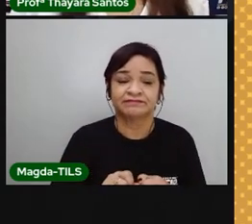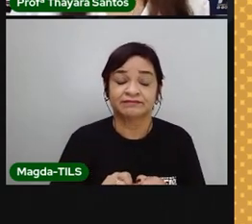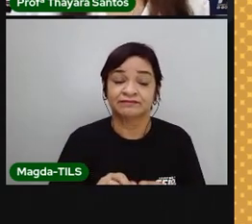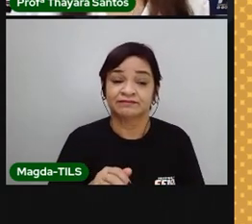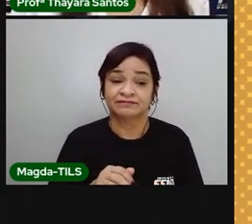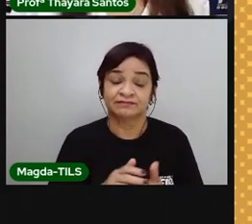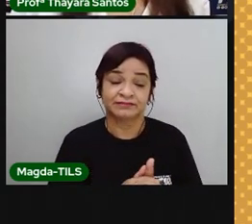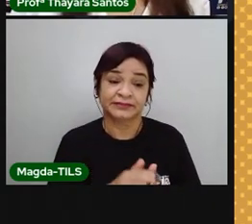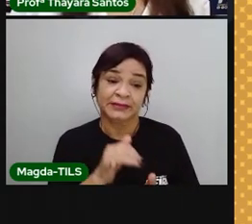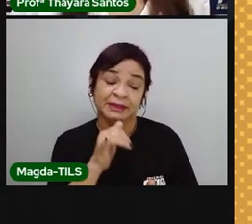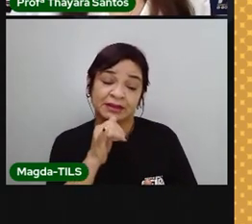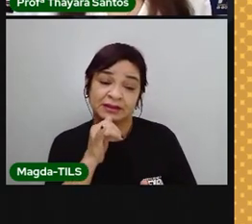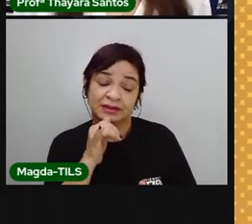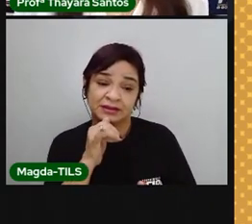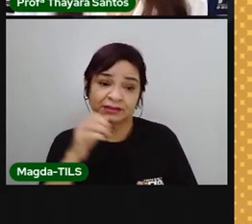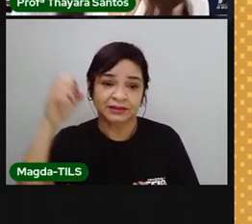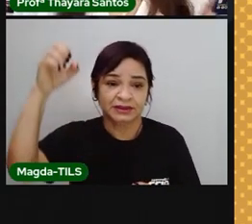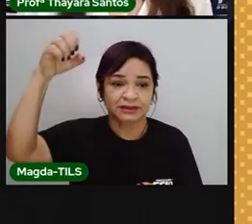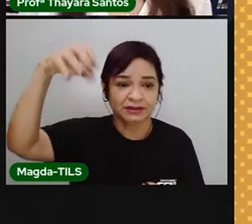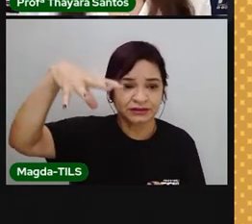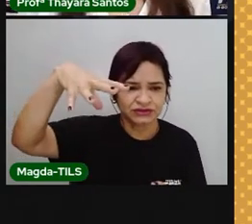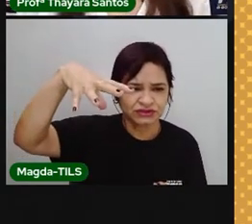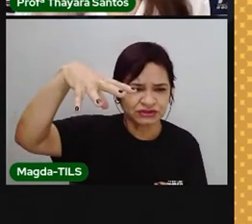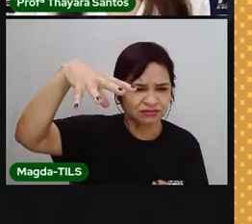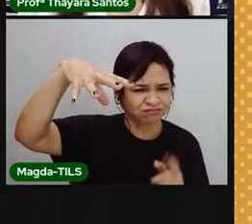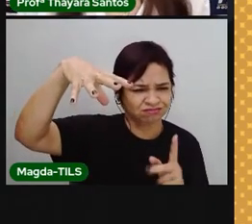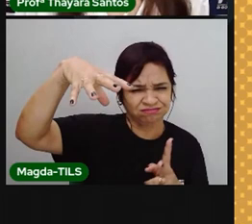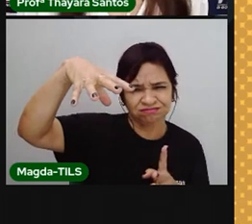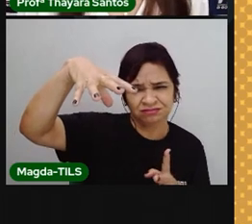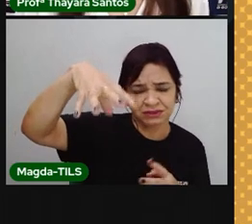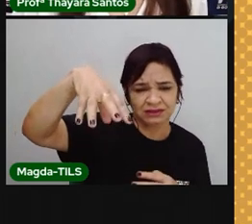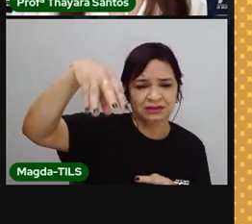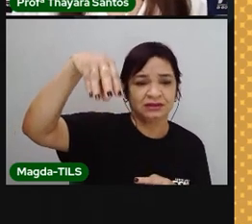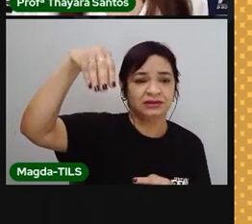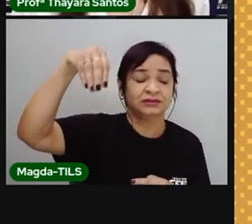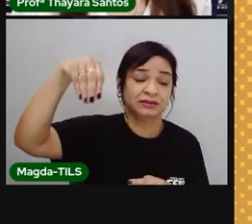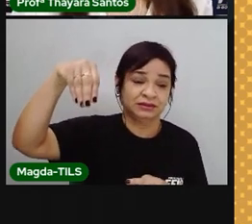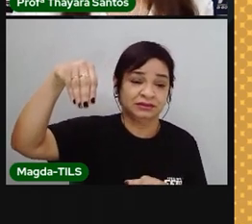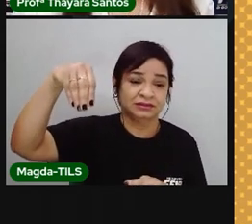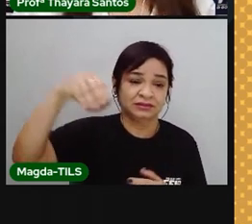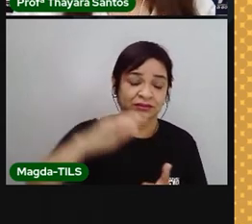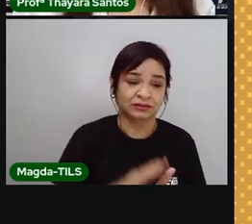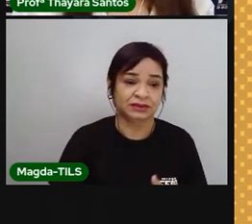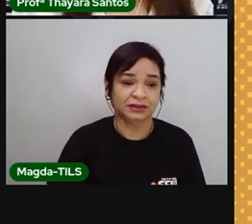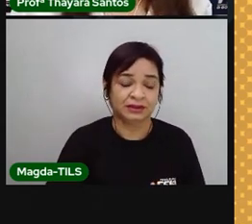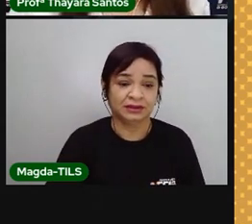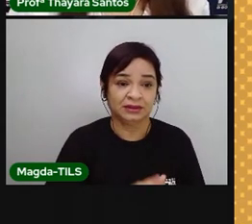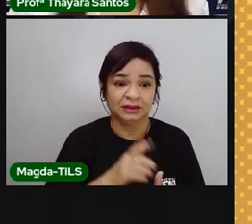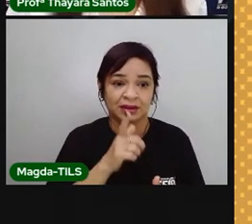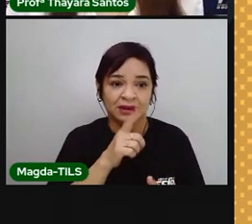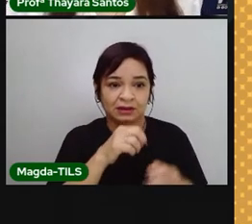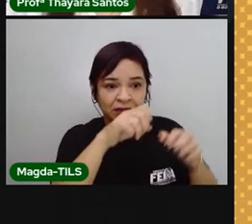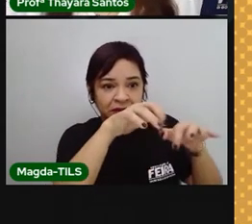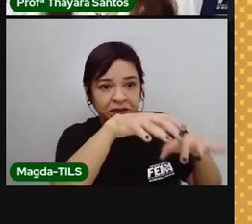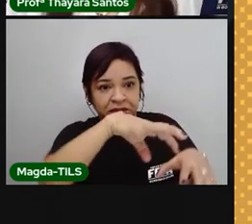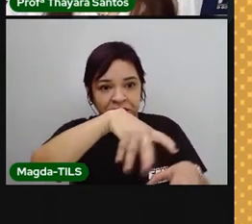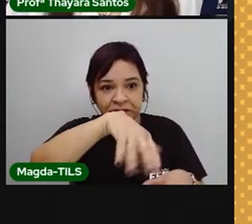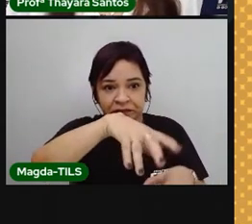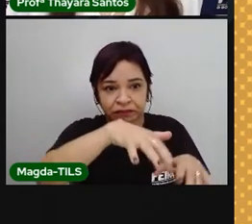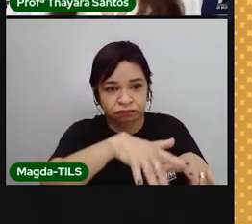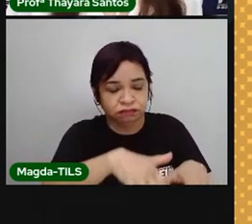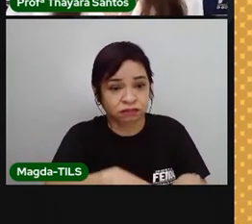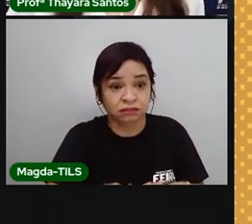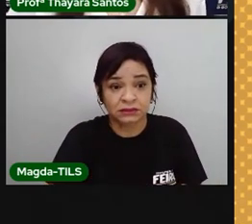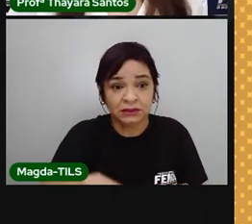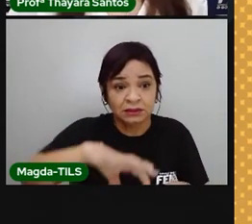muito gasto de energia envolvido nesses processos. E diminuiu o consumo de carne vermelha. A gente